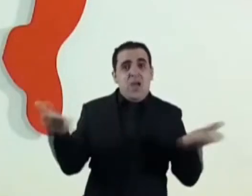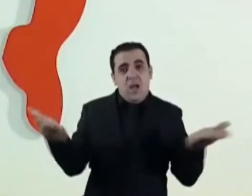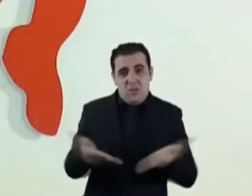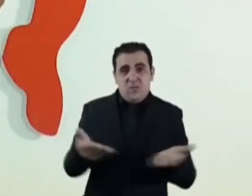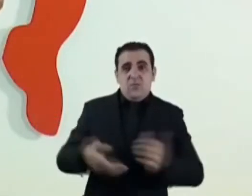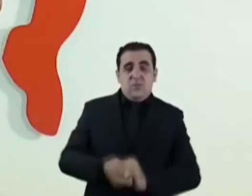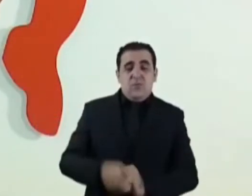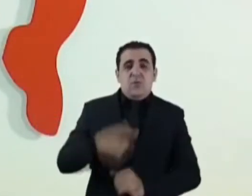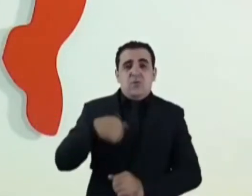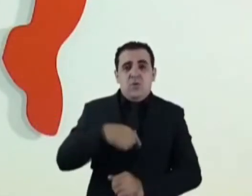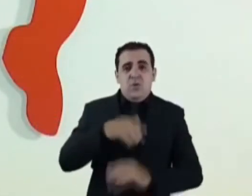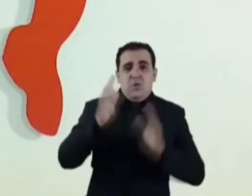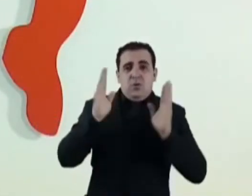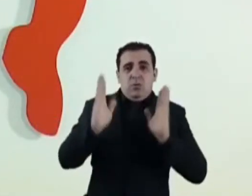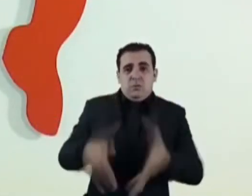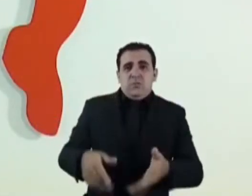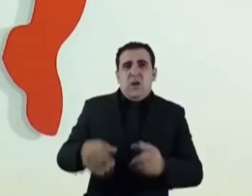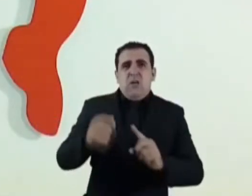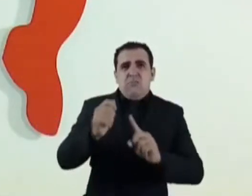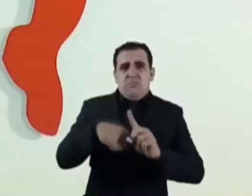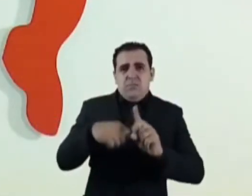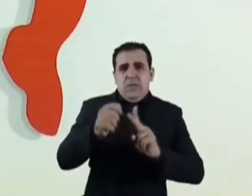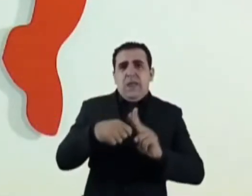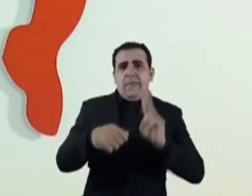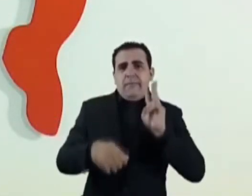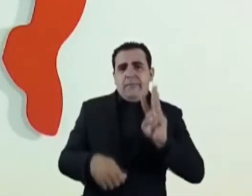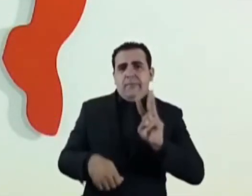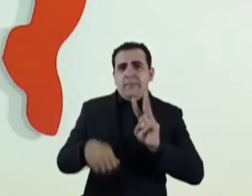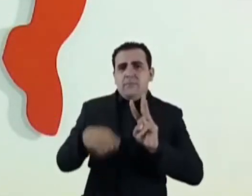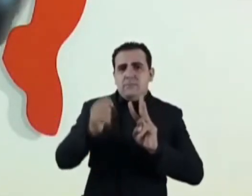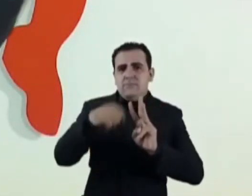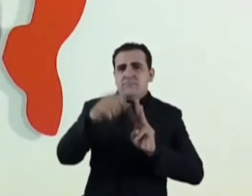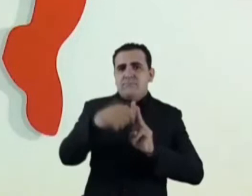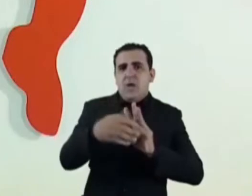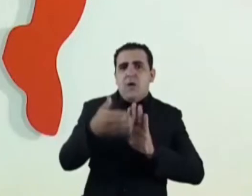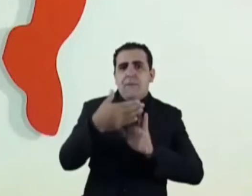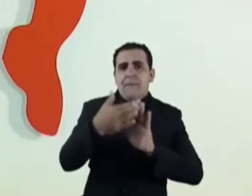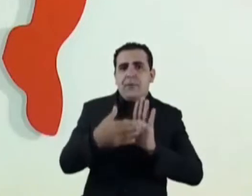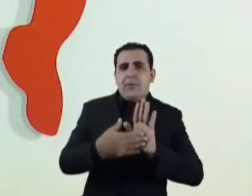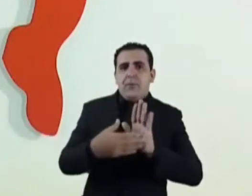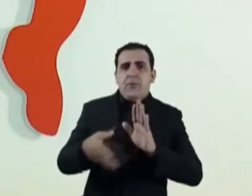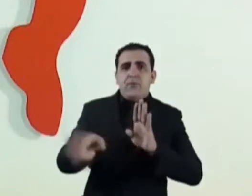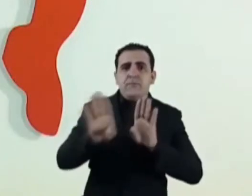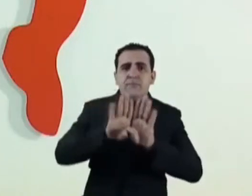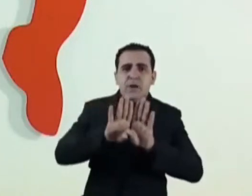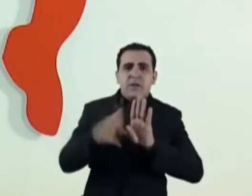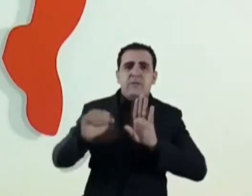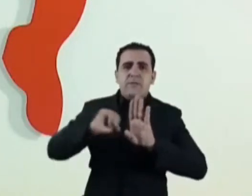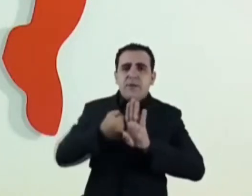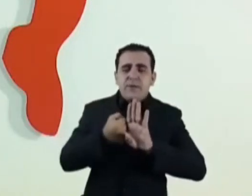alturas nós estamos já, como disse, há três meses com protocolos restritivos